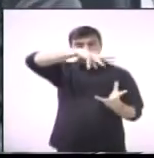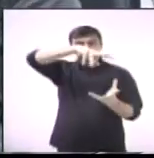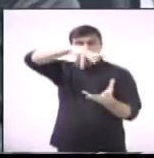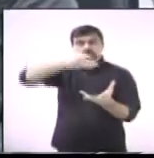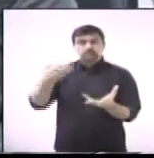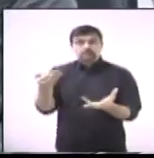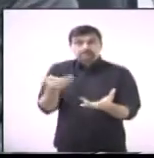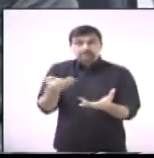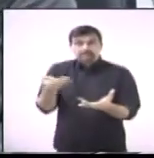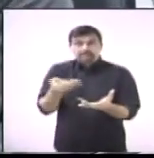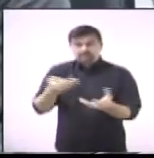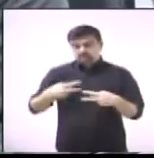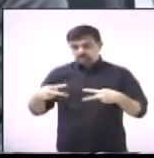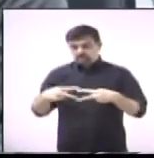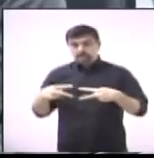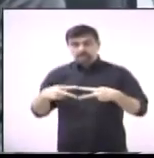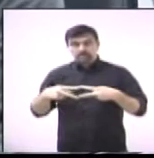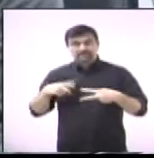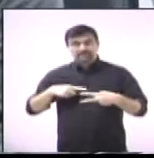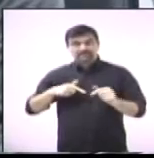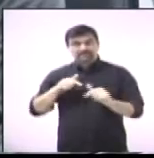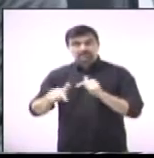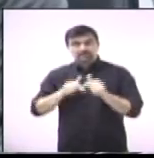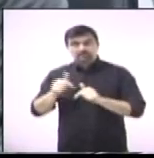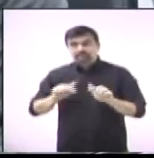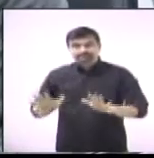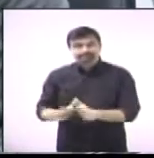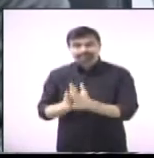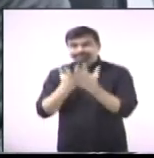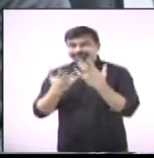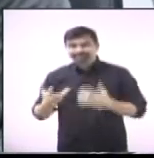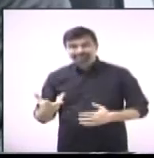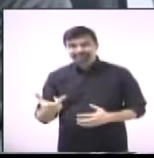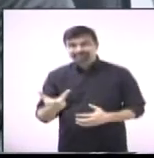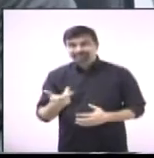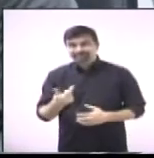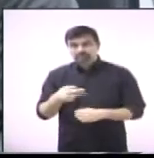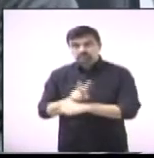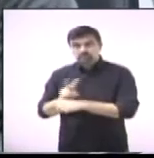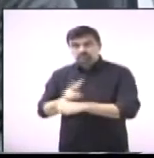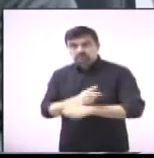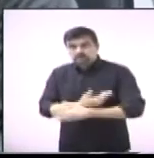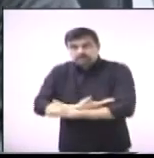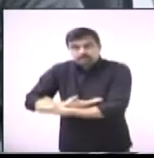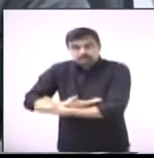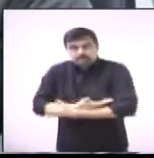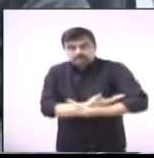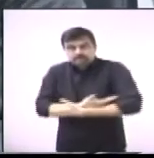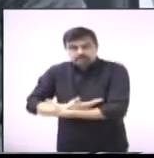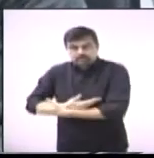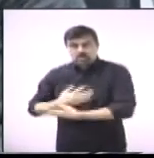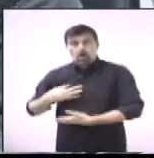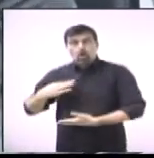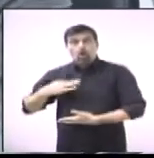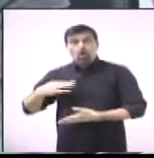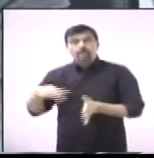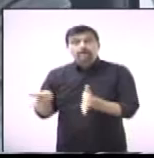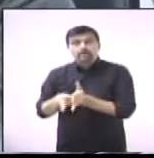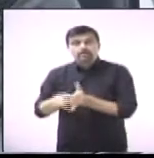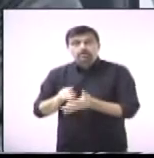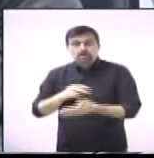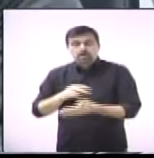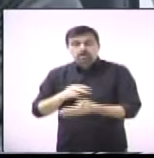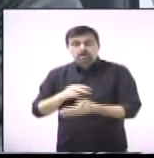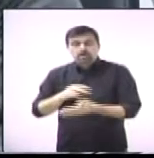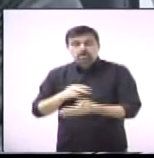excelência. Aqui em Paulina eles têm um trabalho maravilhoso no que se refere a recém-nascido, a enxoval e mais uma série de outras